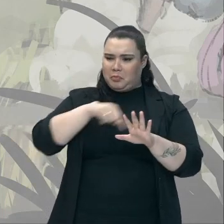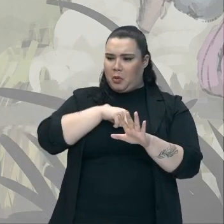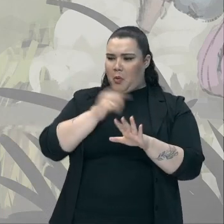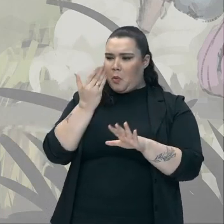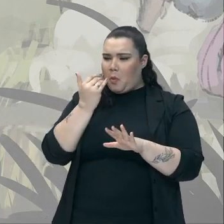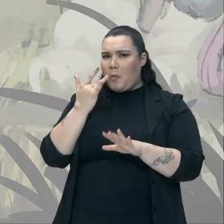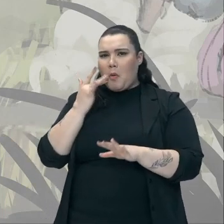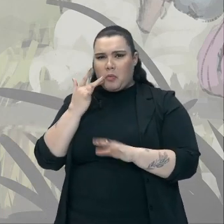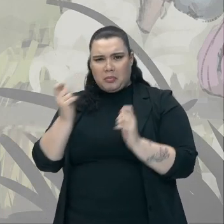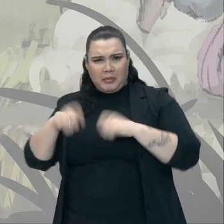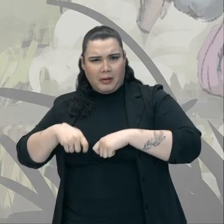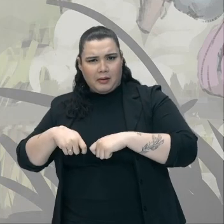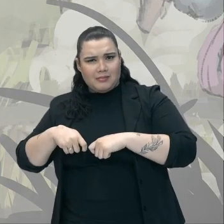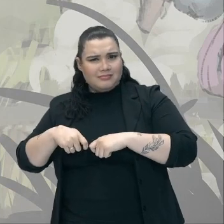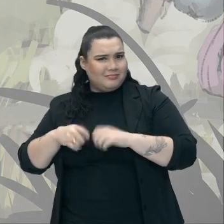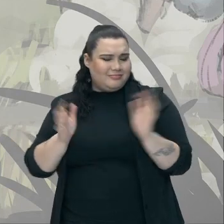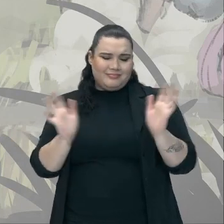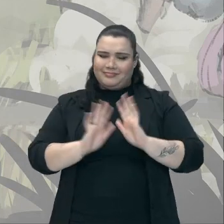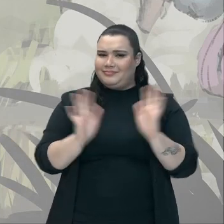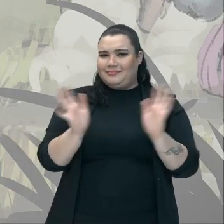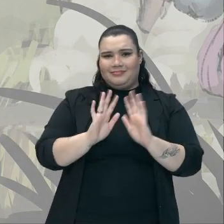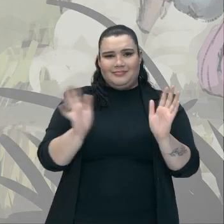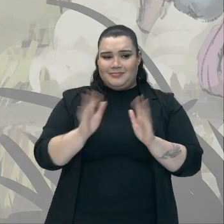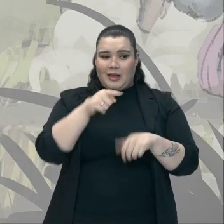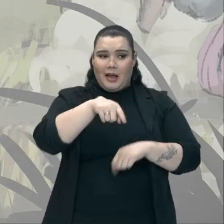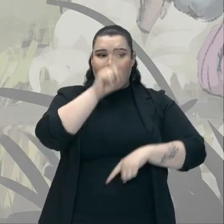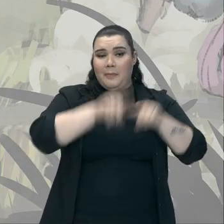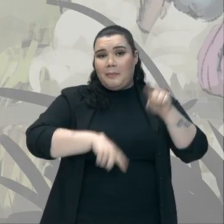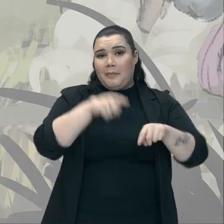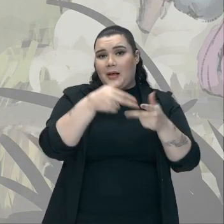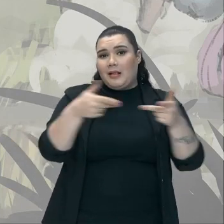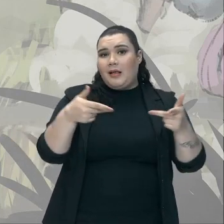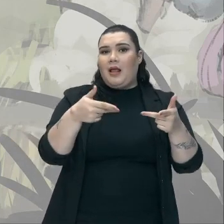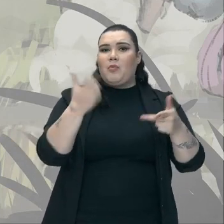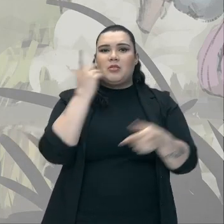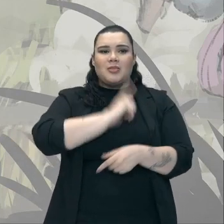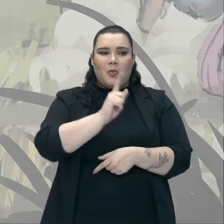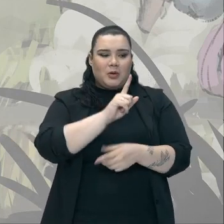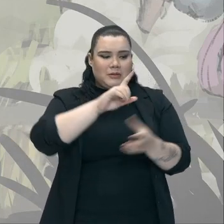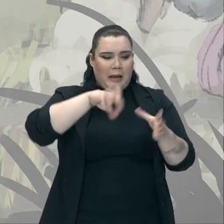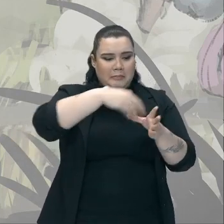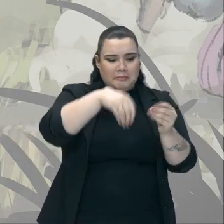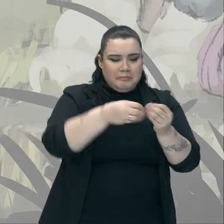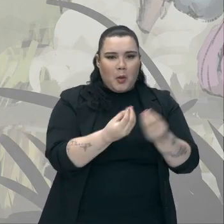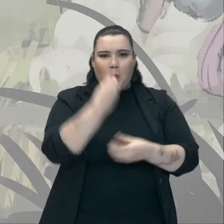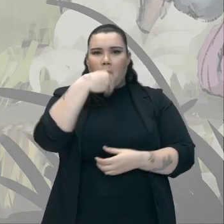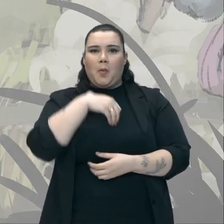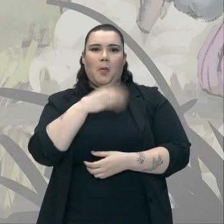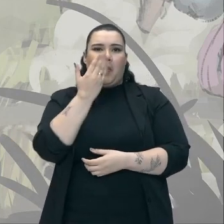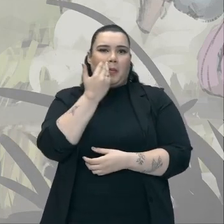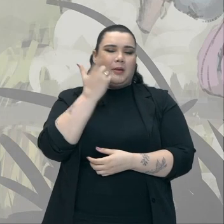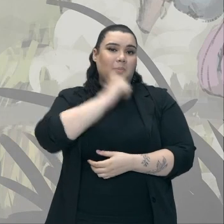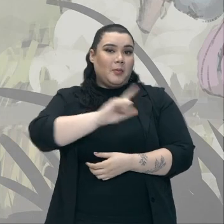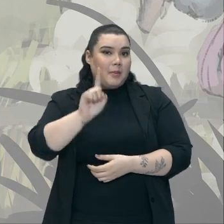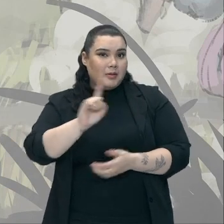metal precioso Mas a gente Não consegue Comer o ouro Então vocês devem Imaginar que como Ninguém se preocupou Em cultivar